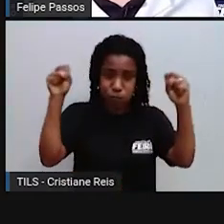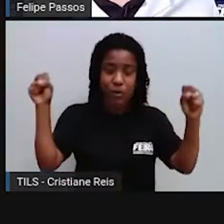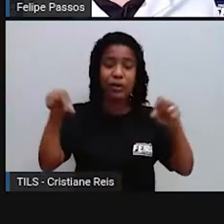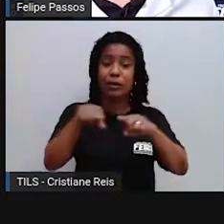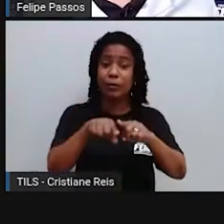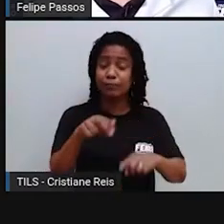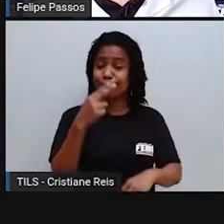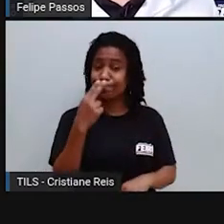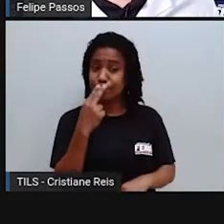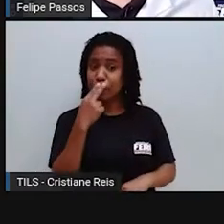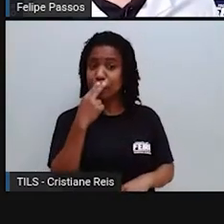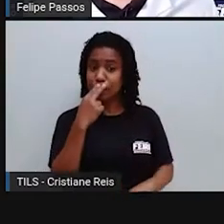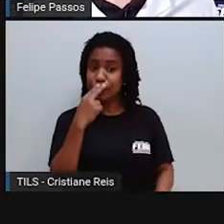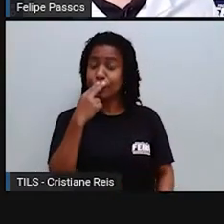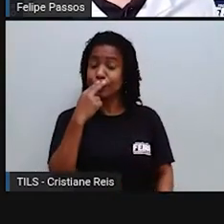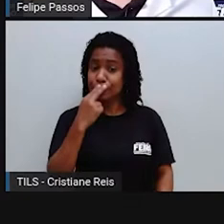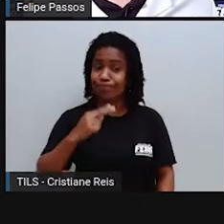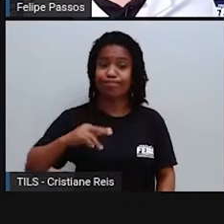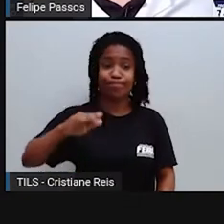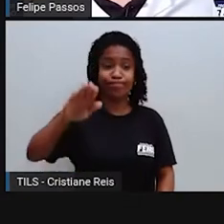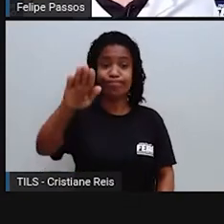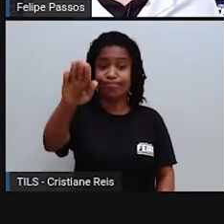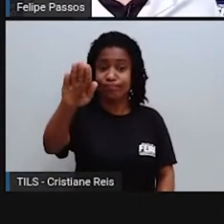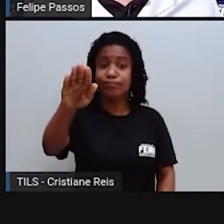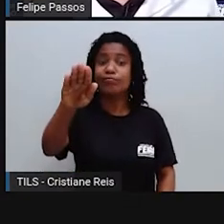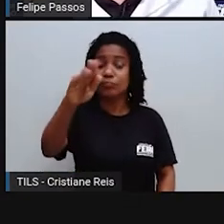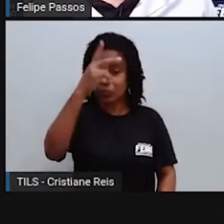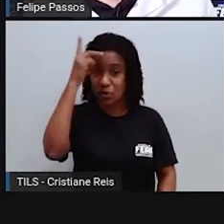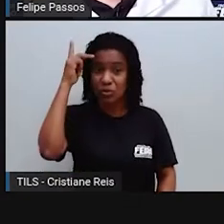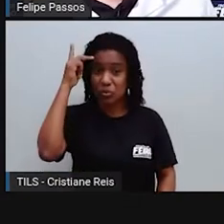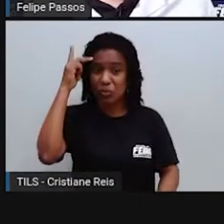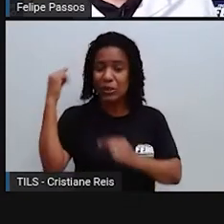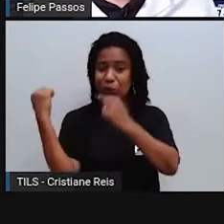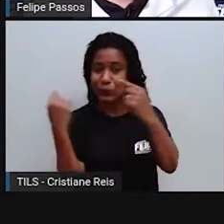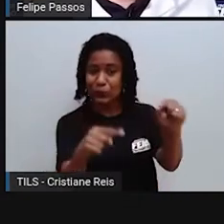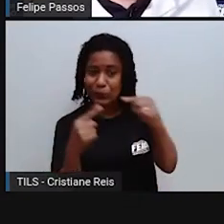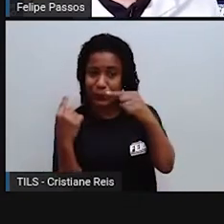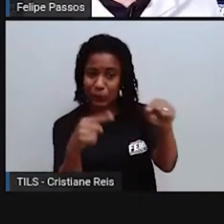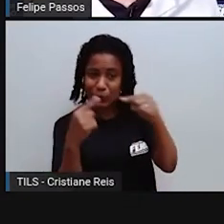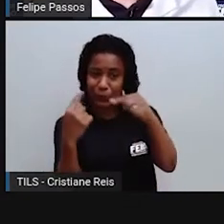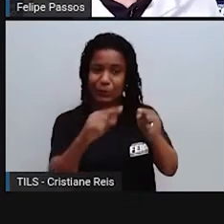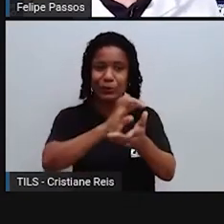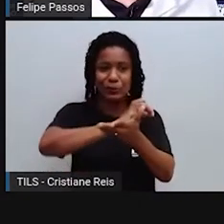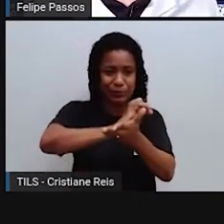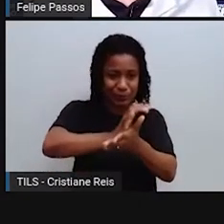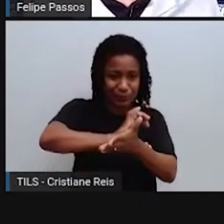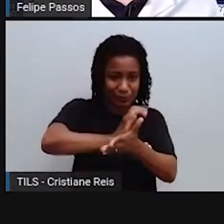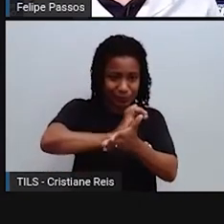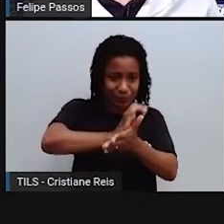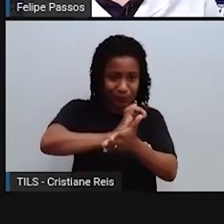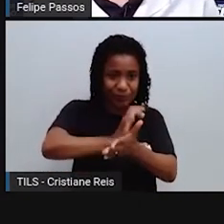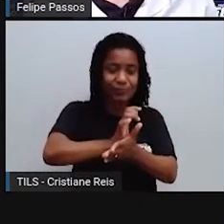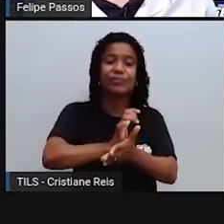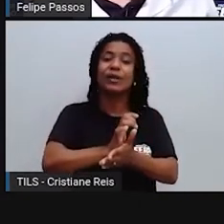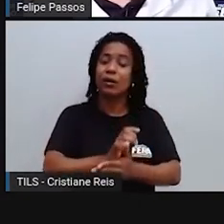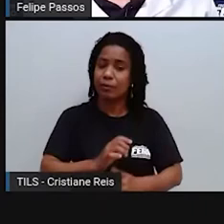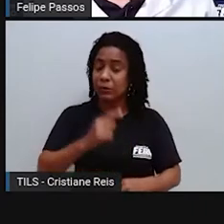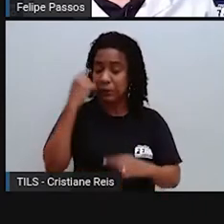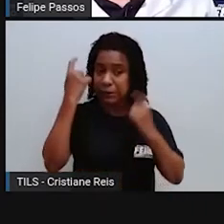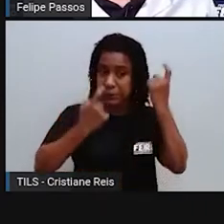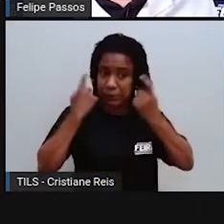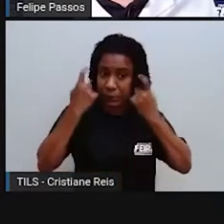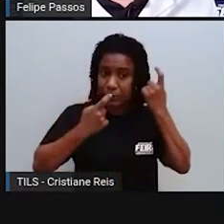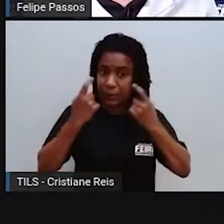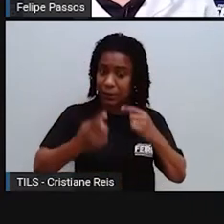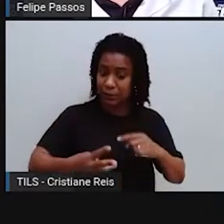Então, foi muito triste esse episódio da história. O medo da Terceira Guerra Mundial acabou fazendo com que alguns países